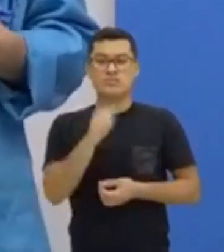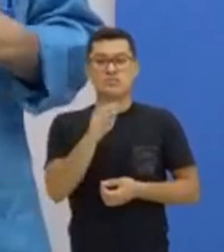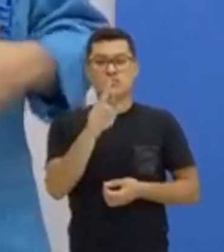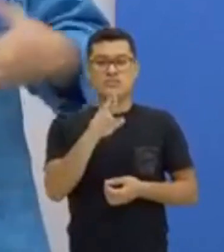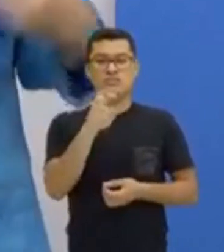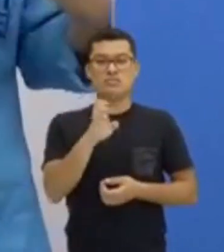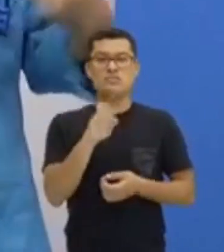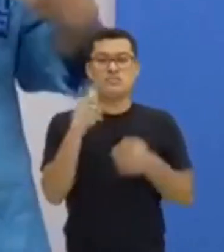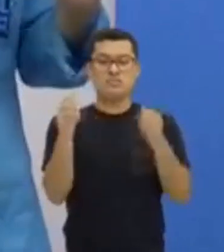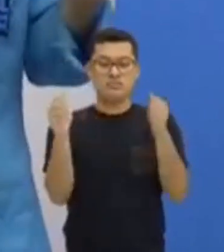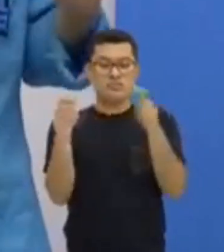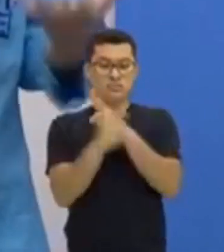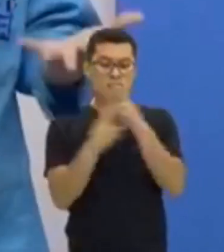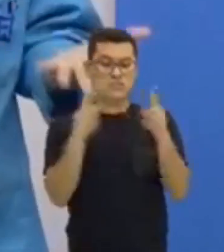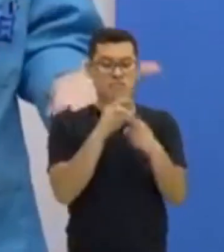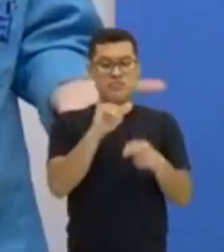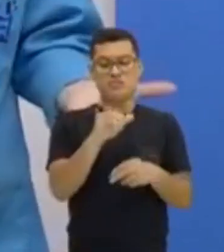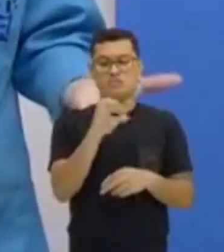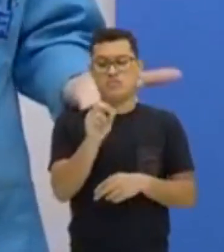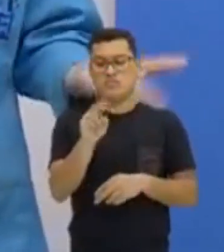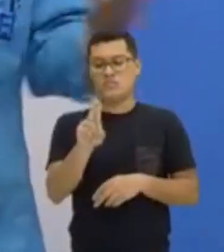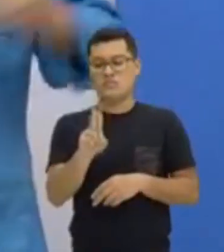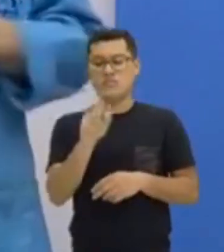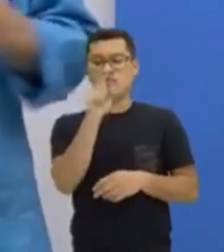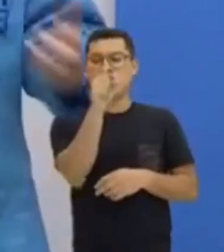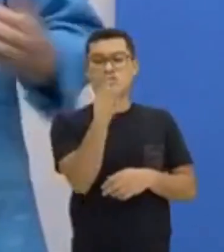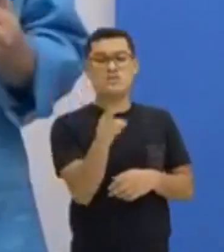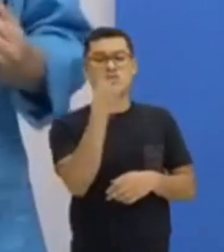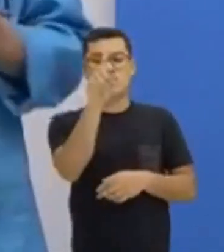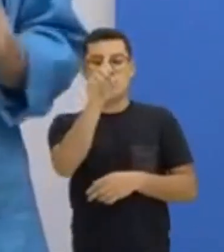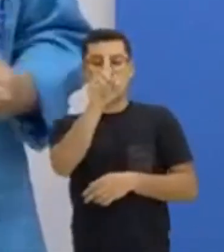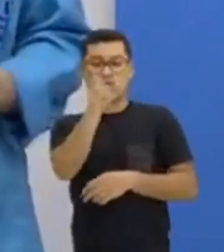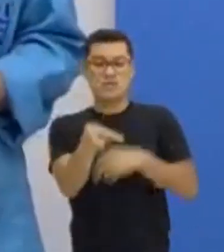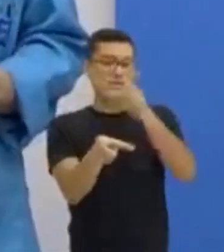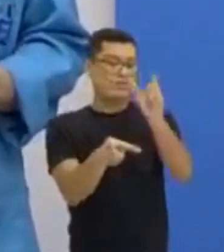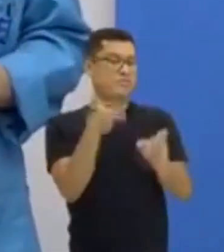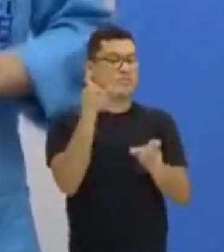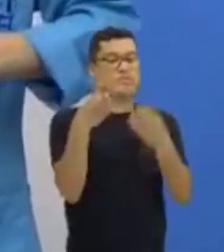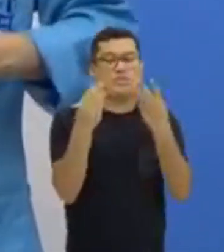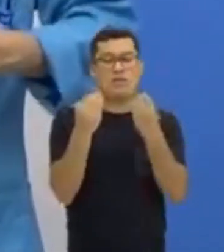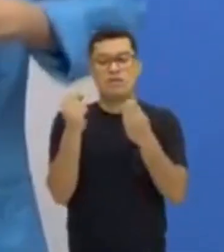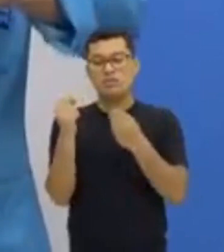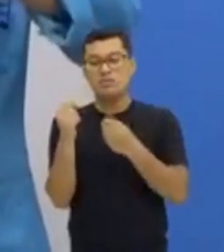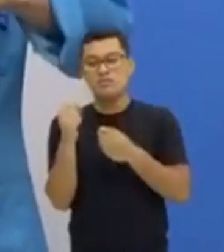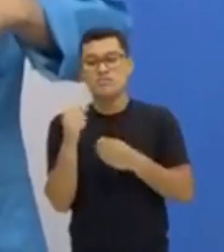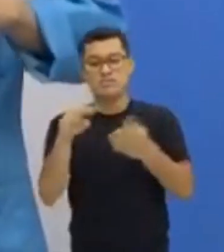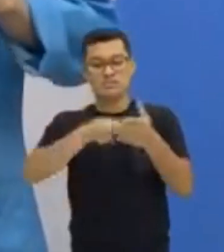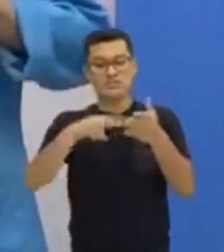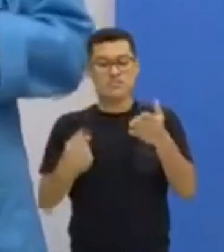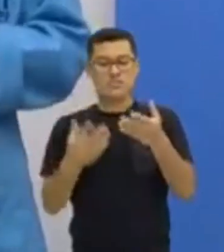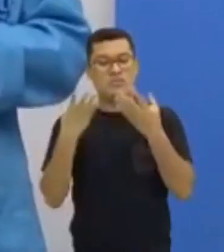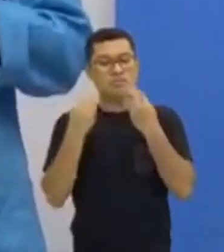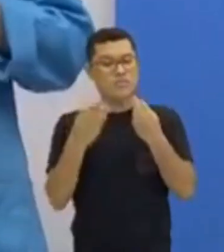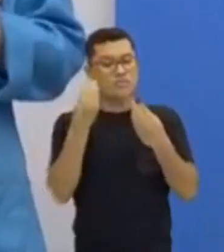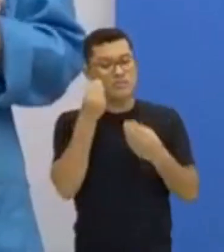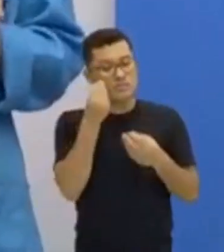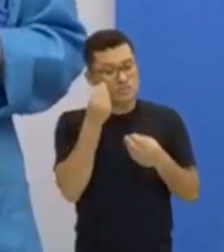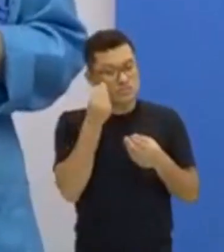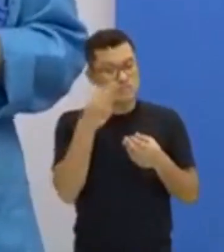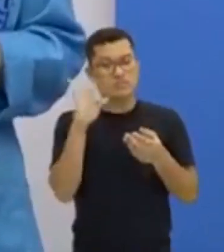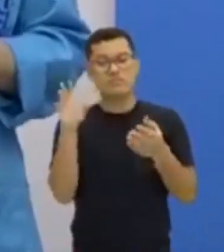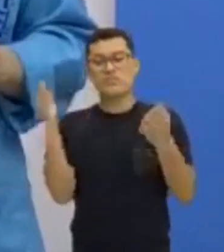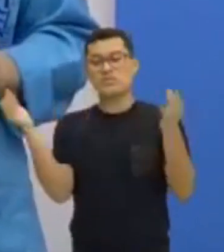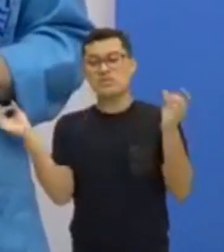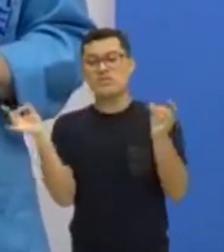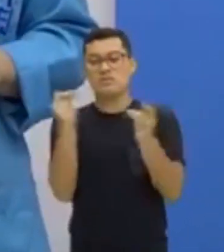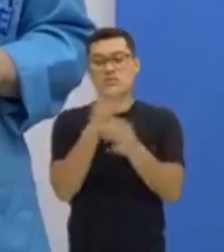you, com o pronome, com você, é. Então, quando você fica muito ligado na tradução, pode acabar errando.